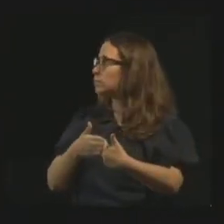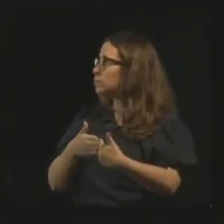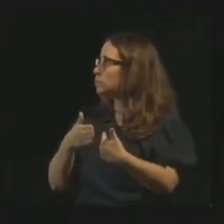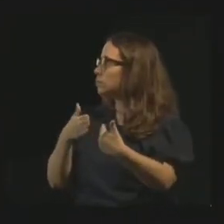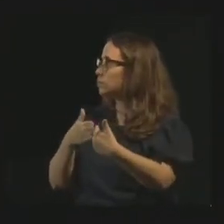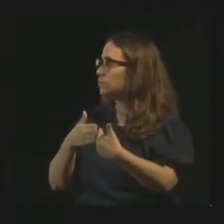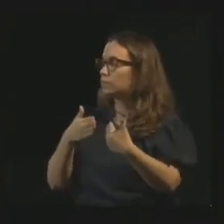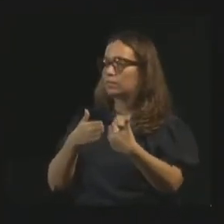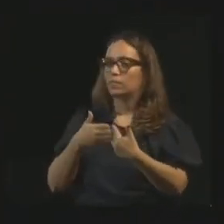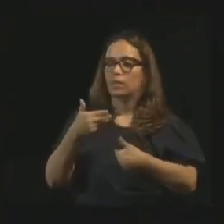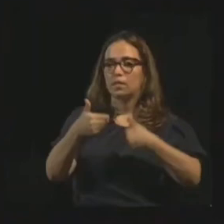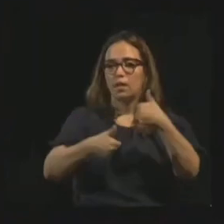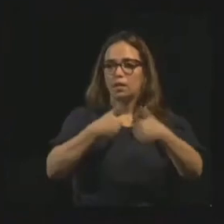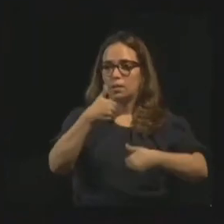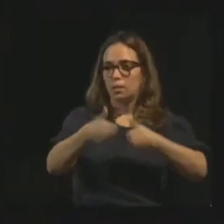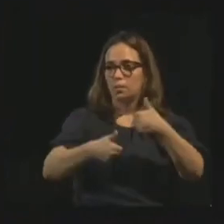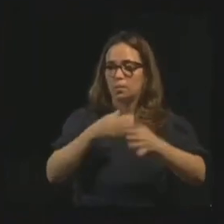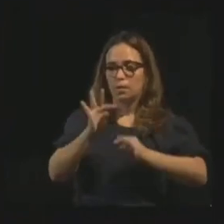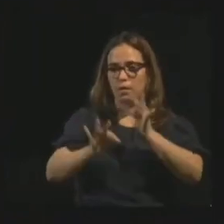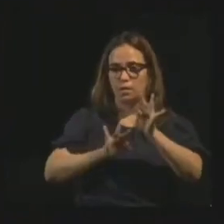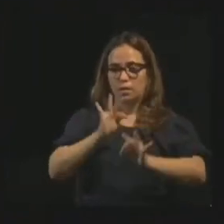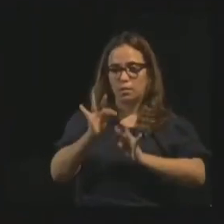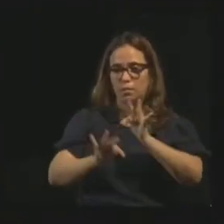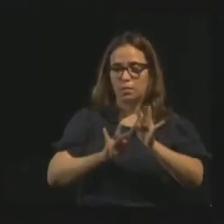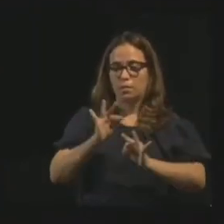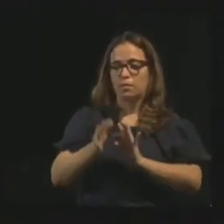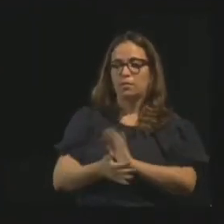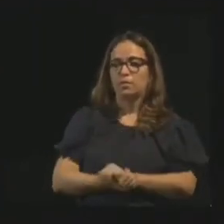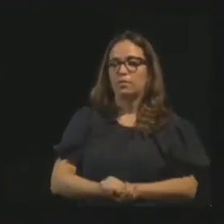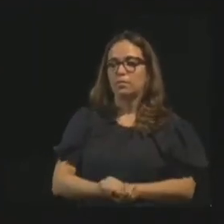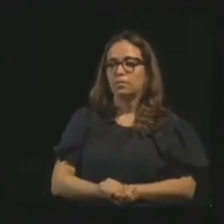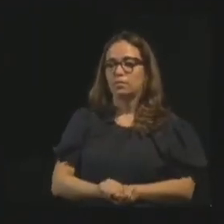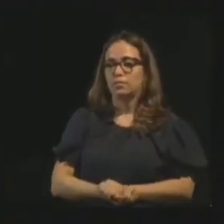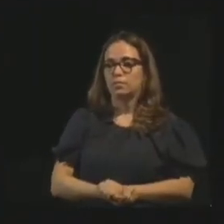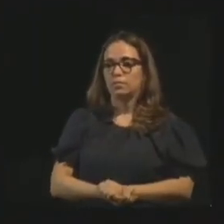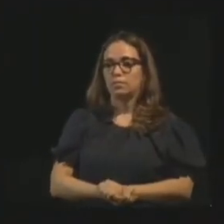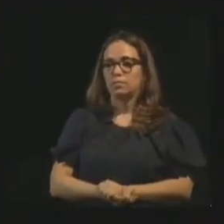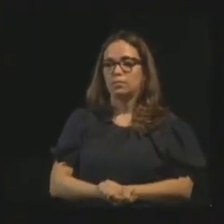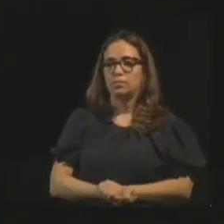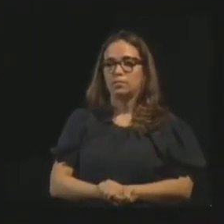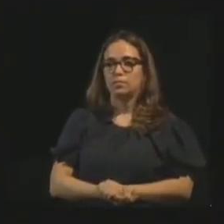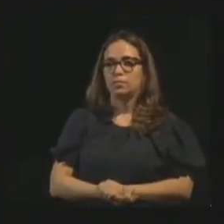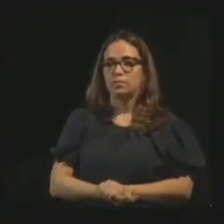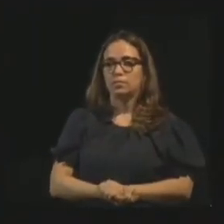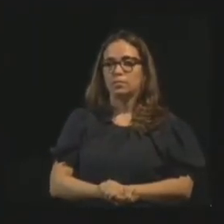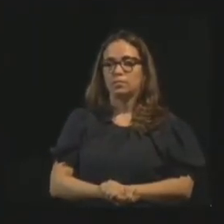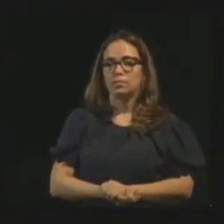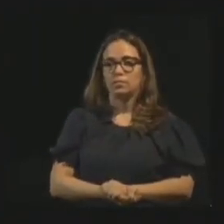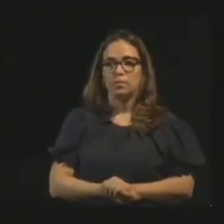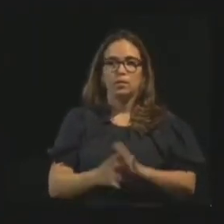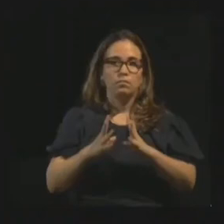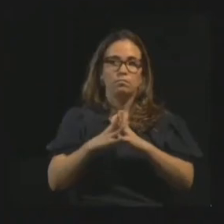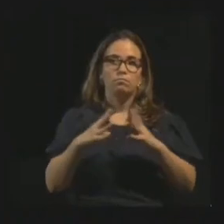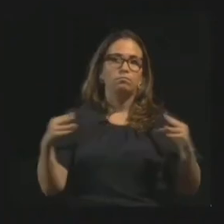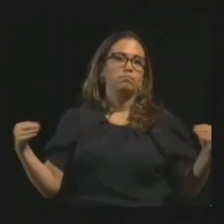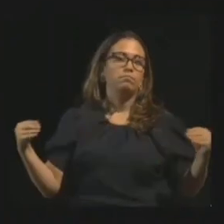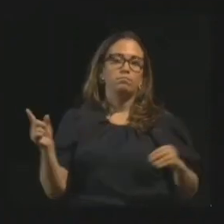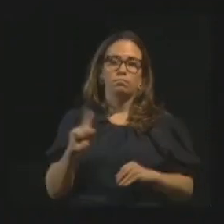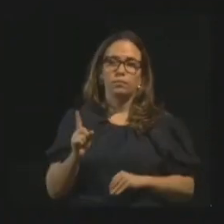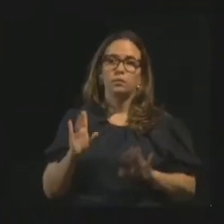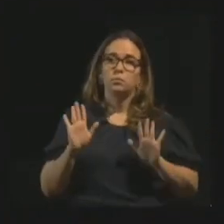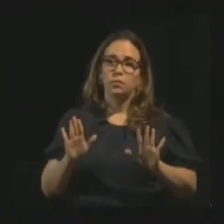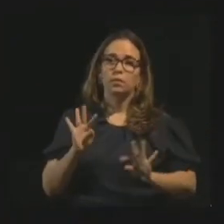chamava TE, o tratamento espiritual, hoje se chama atendimento espiritual, mas é tratamento, não tratamento, não garante cura, mas é tratamento.